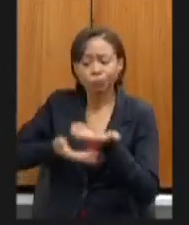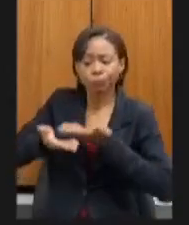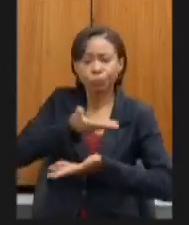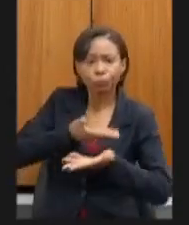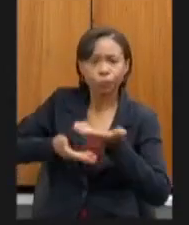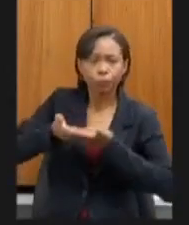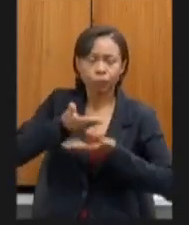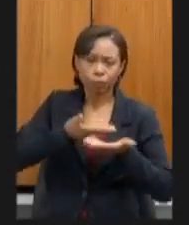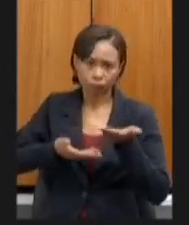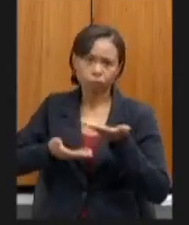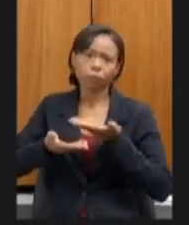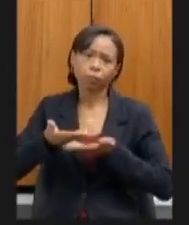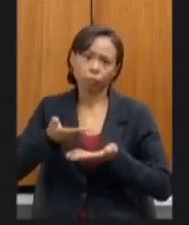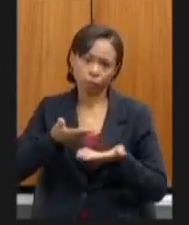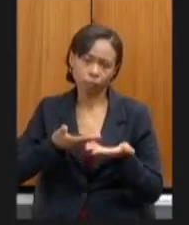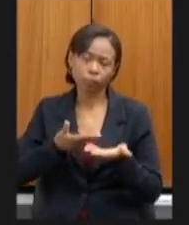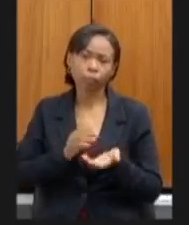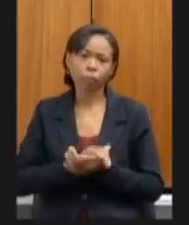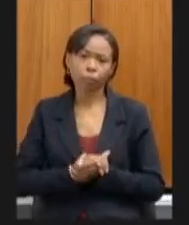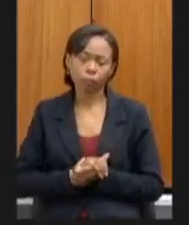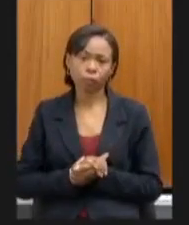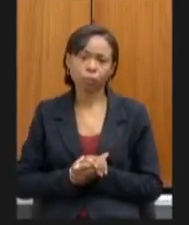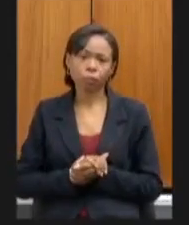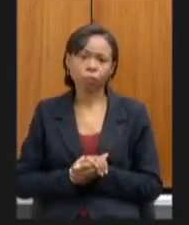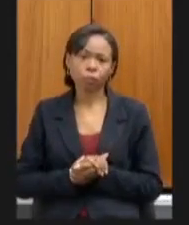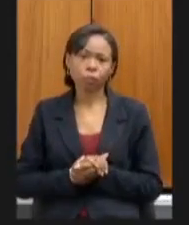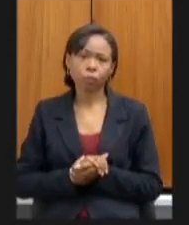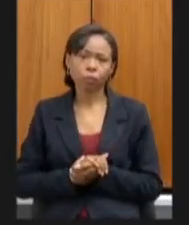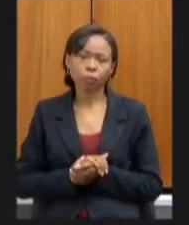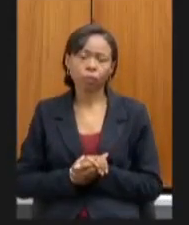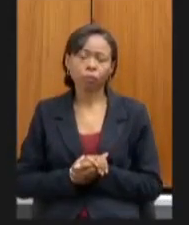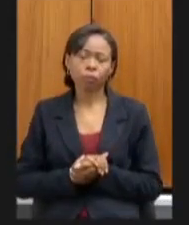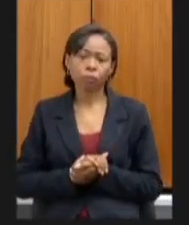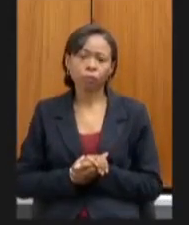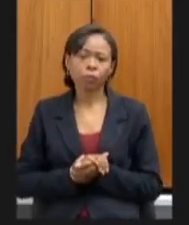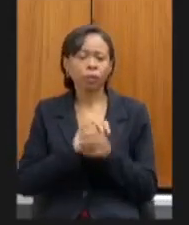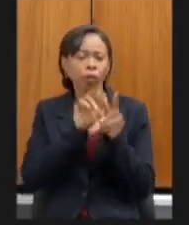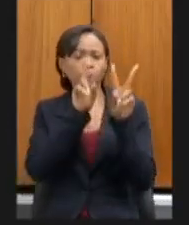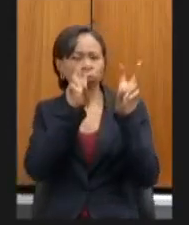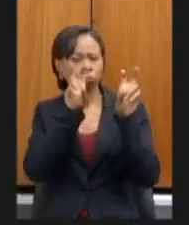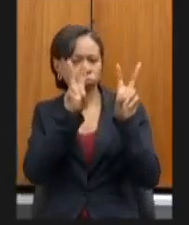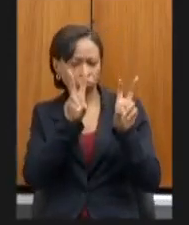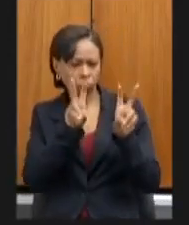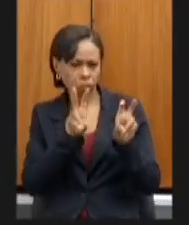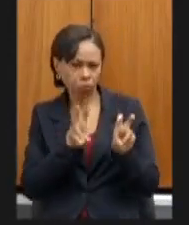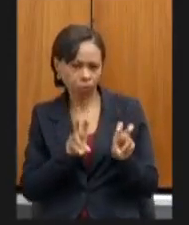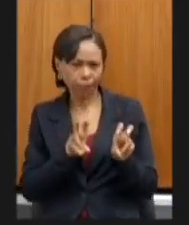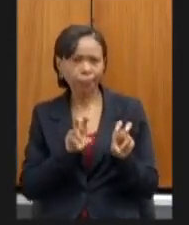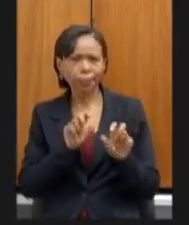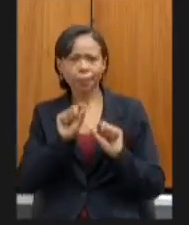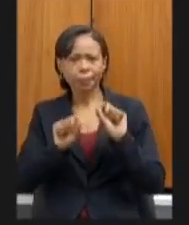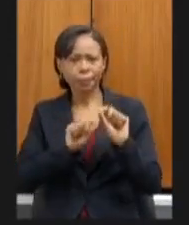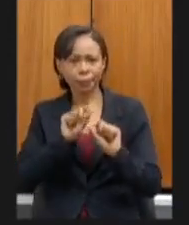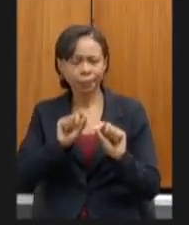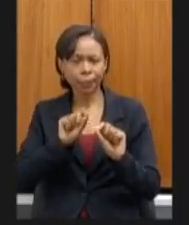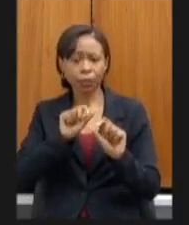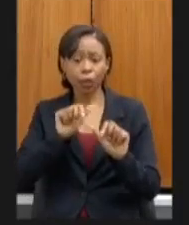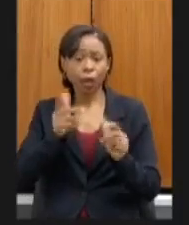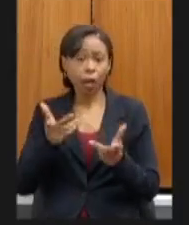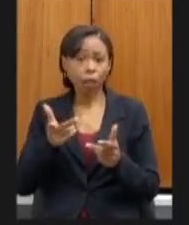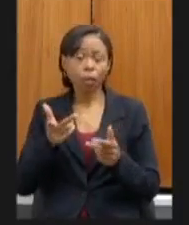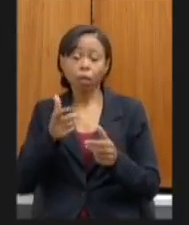as questões que perpassam a discussão da municipalização elas